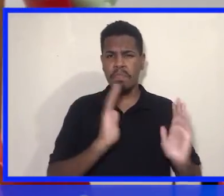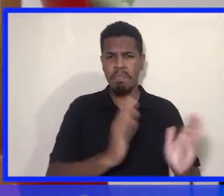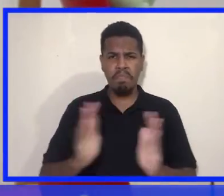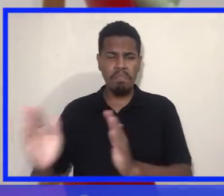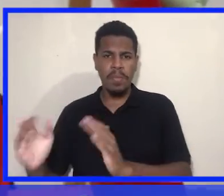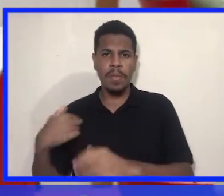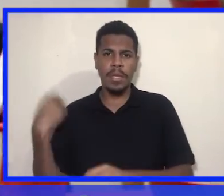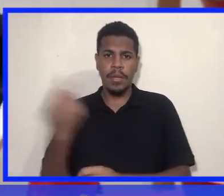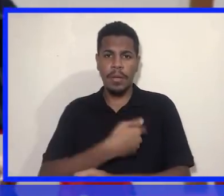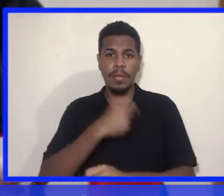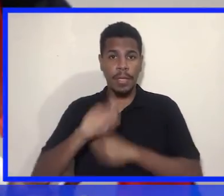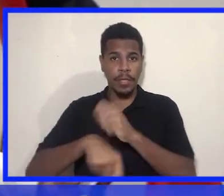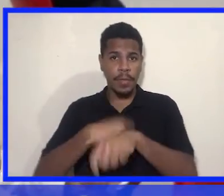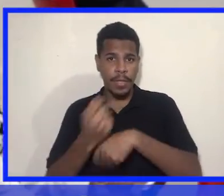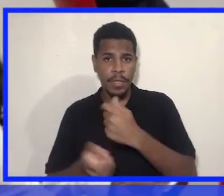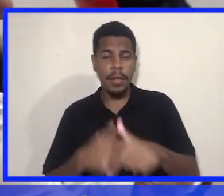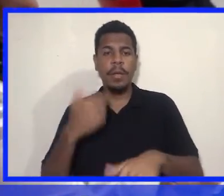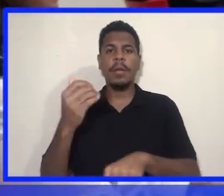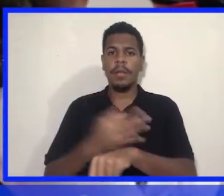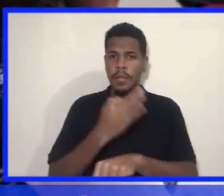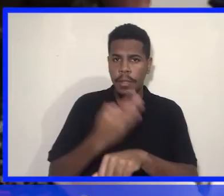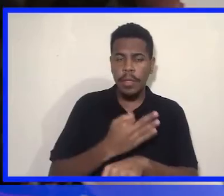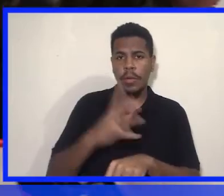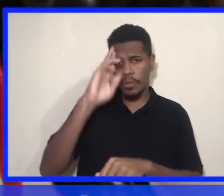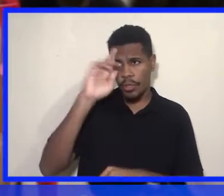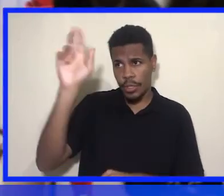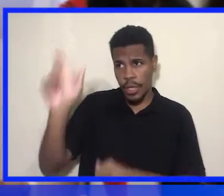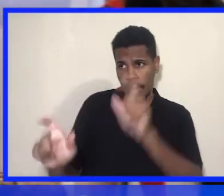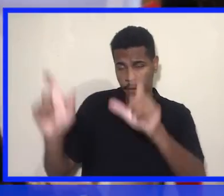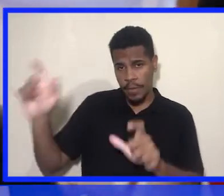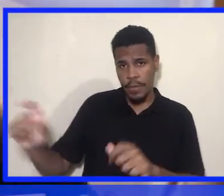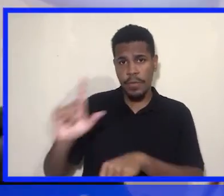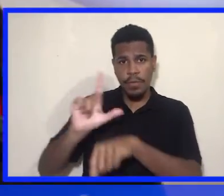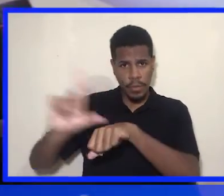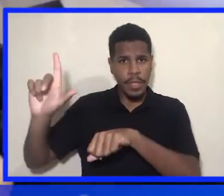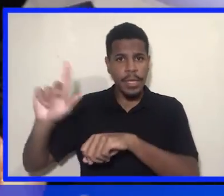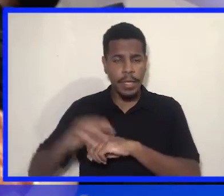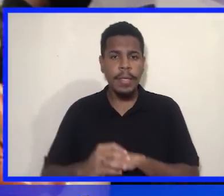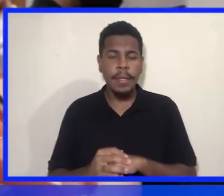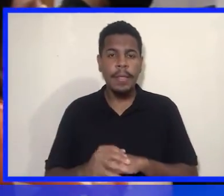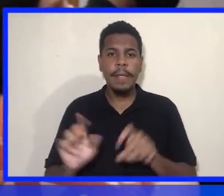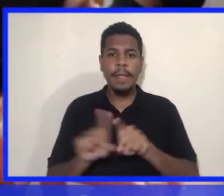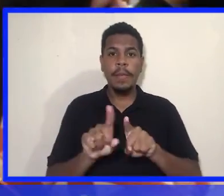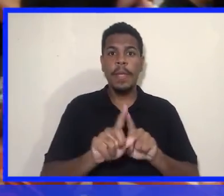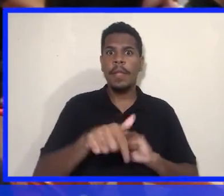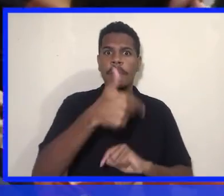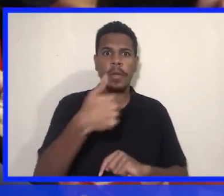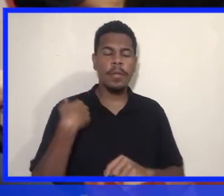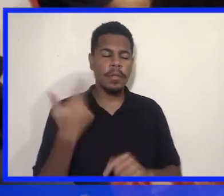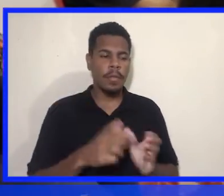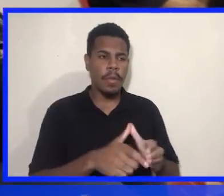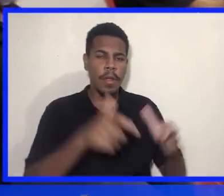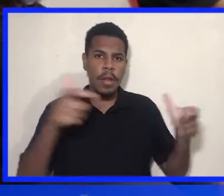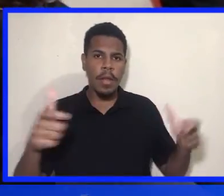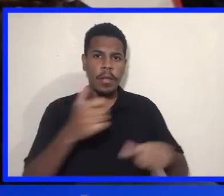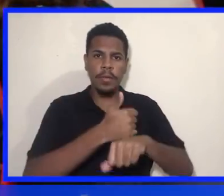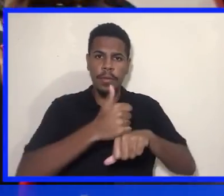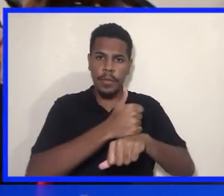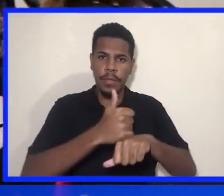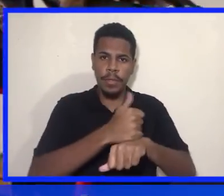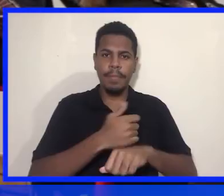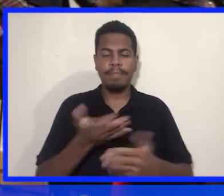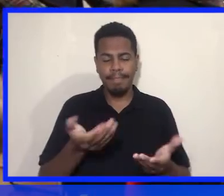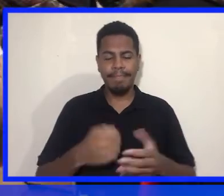todos os segmentos da administração, treinando primeiro a chefia, que são os nossos líderes, mas depois atingindo a grande massa dos